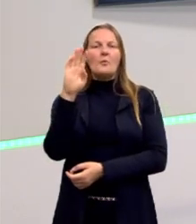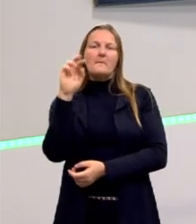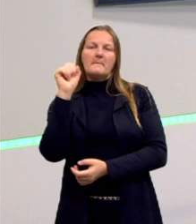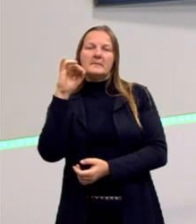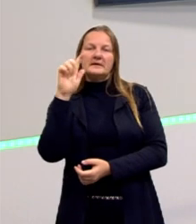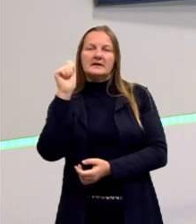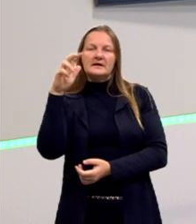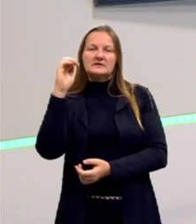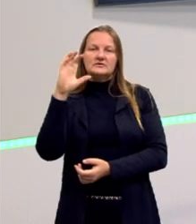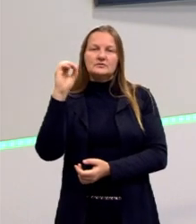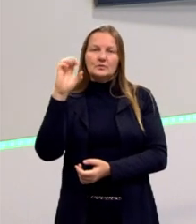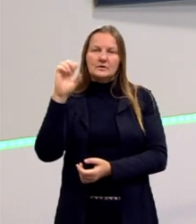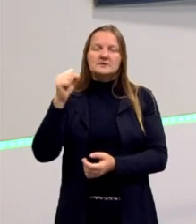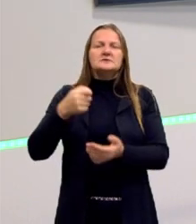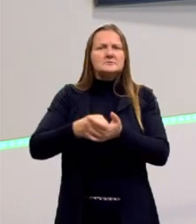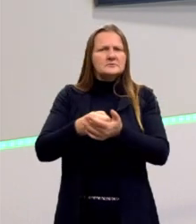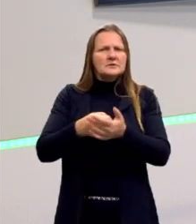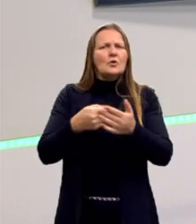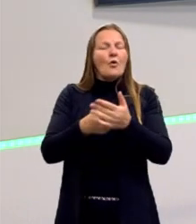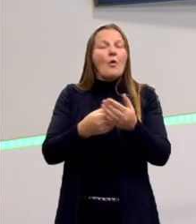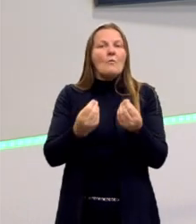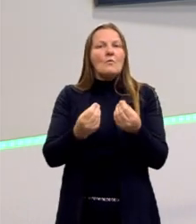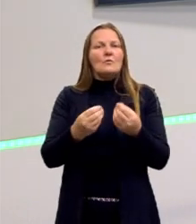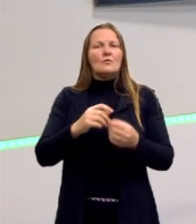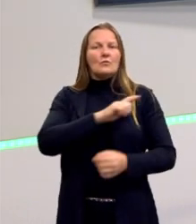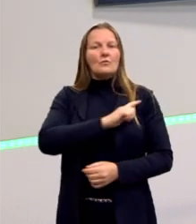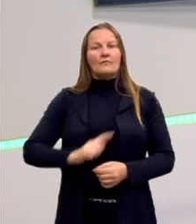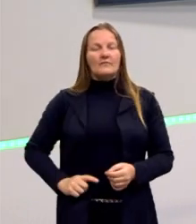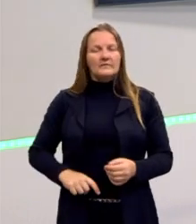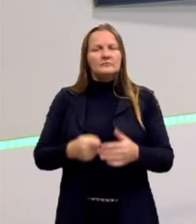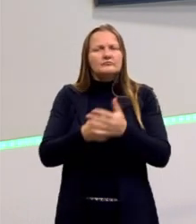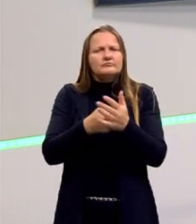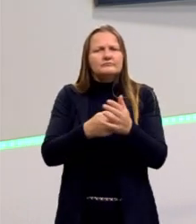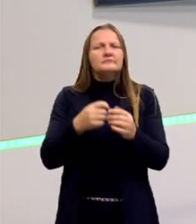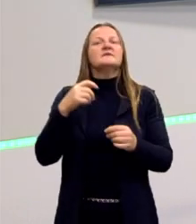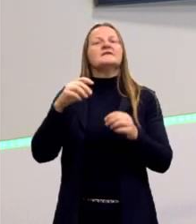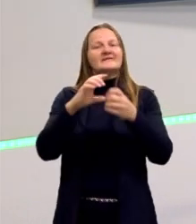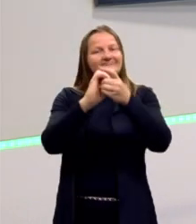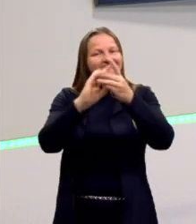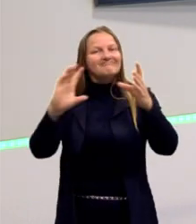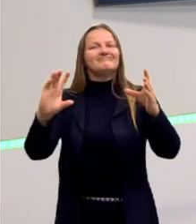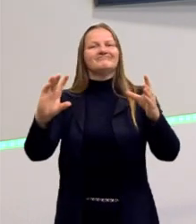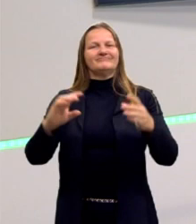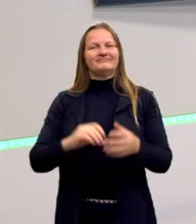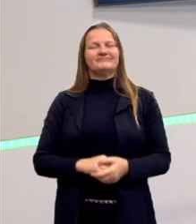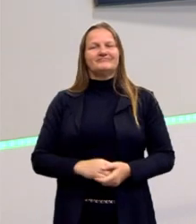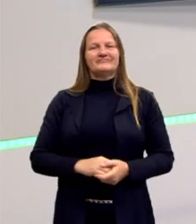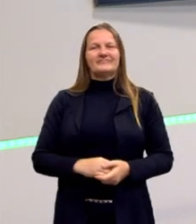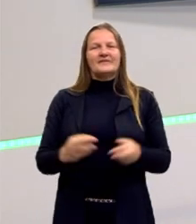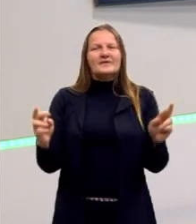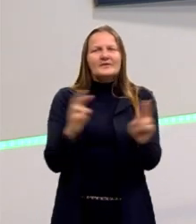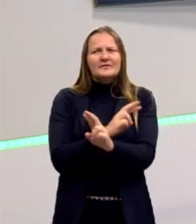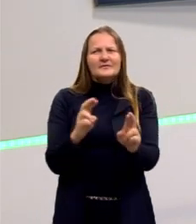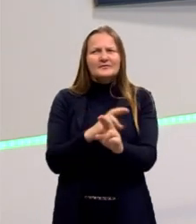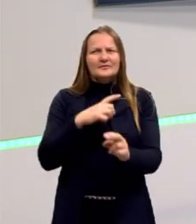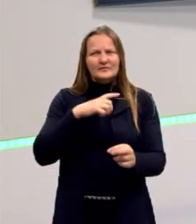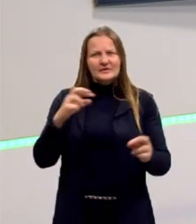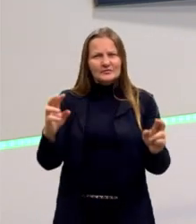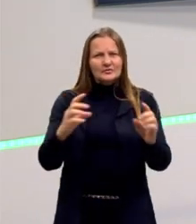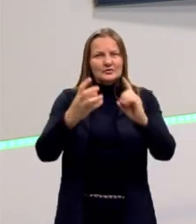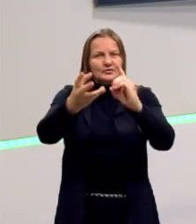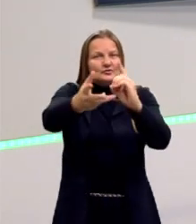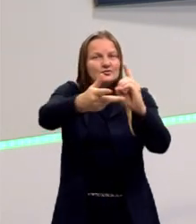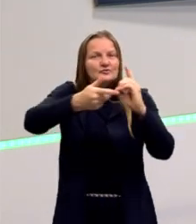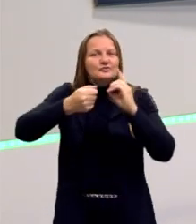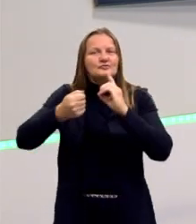e também essas obrigações de cobrar dos governantes. Essa é uma relação democrática, né? Nessa relação dialética